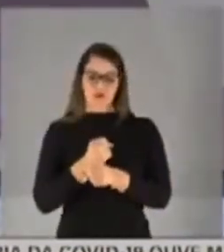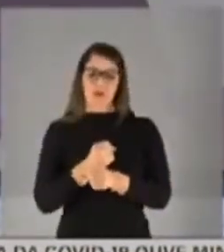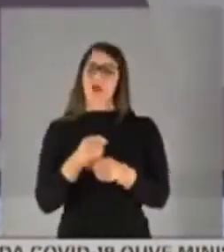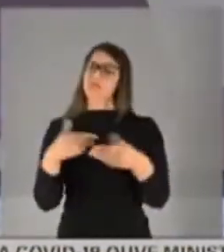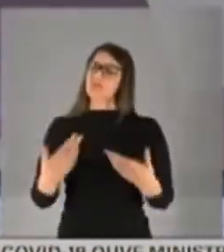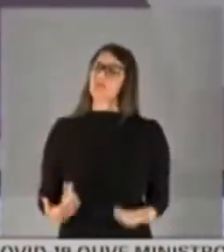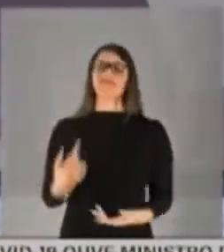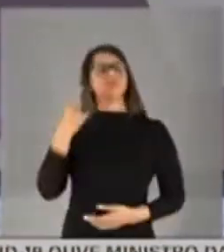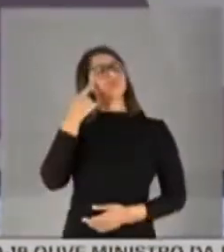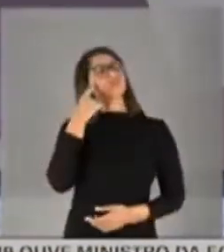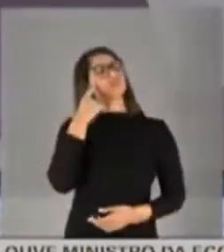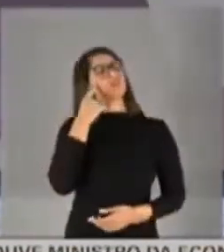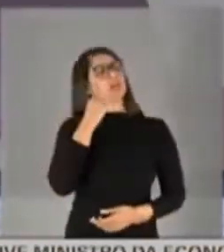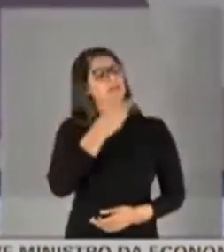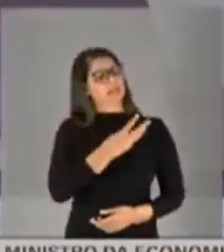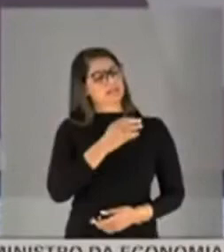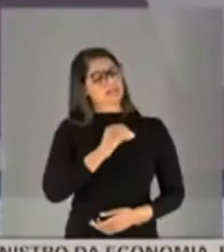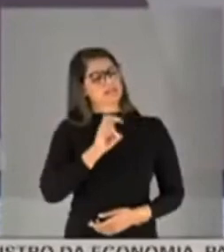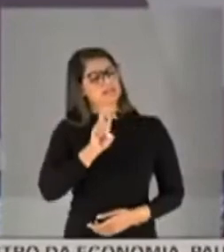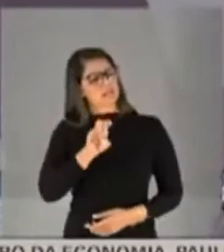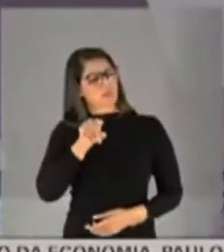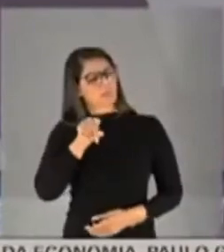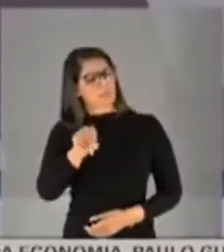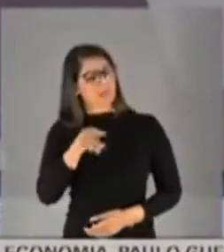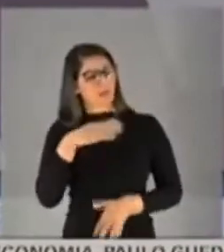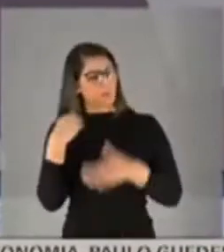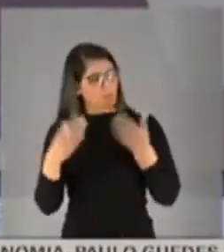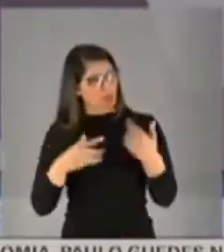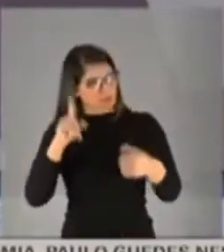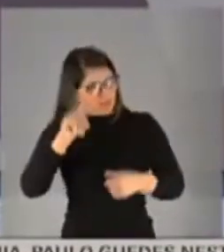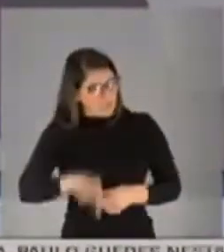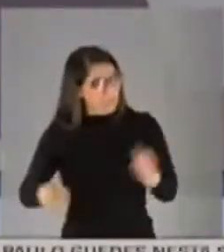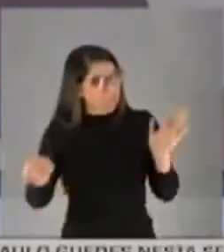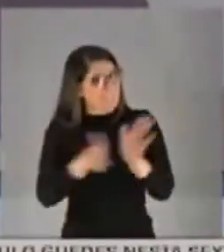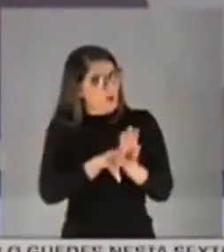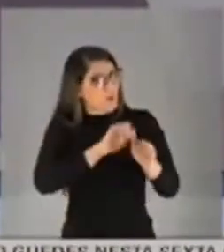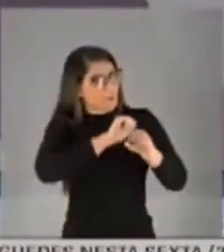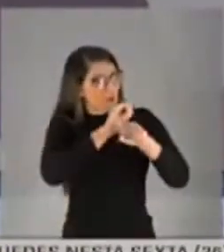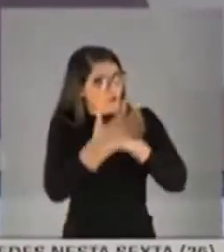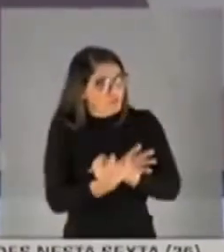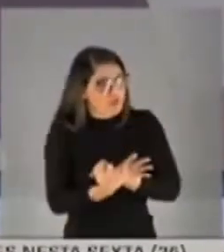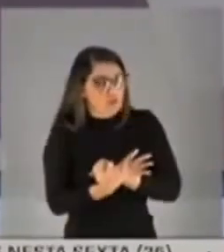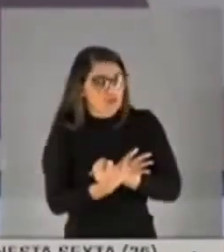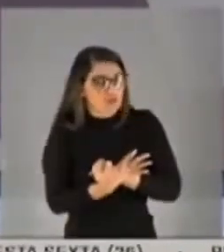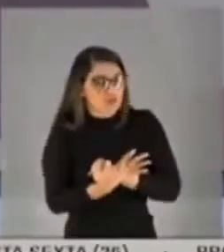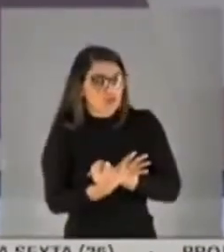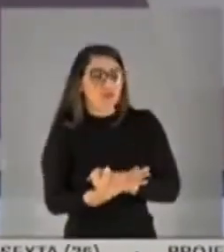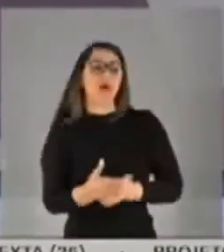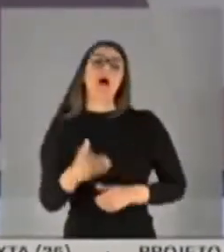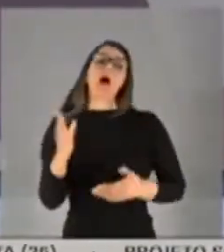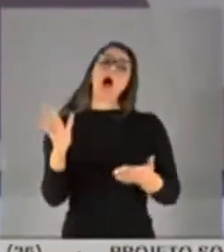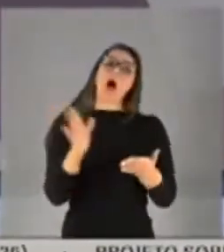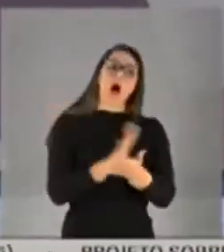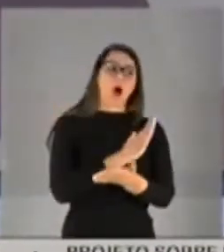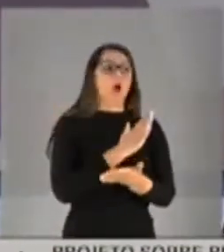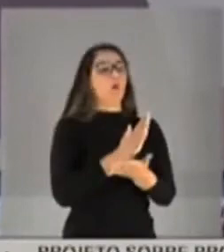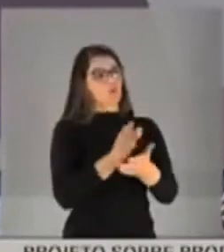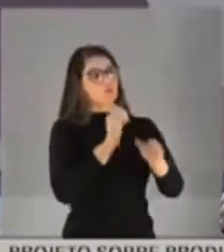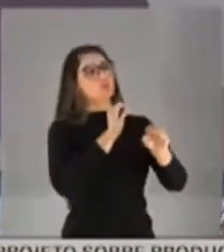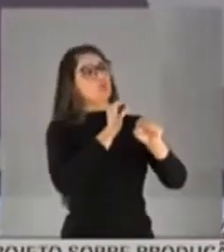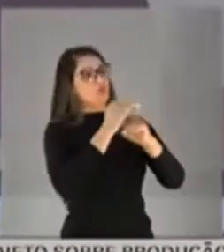perguntar, todas as 305 mil mortes são por COVID? Eu vou responder, tem casos de COVID,